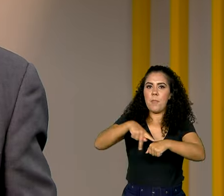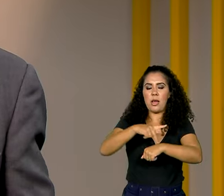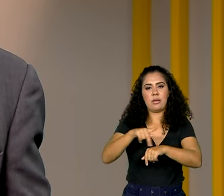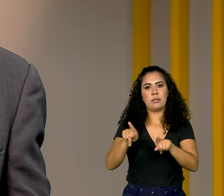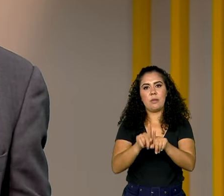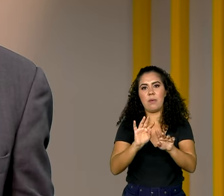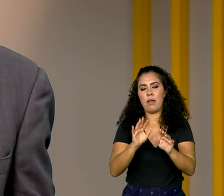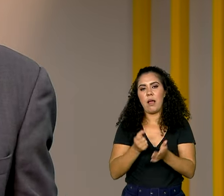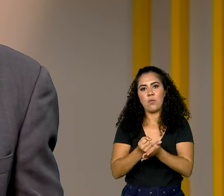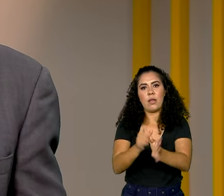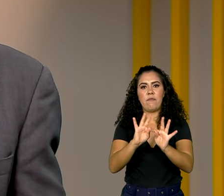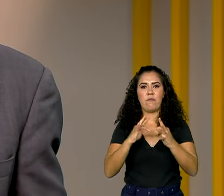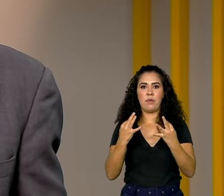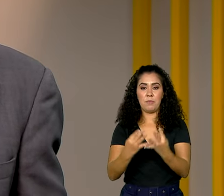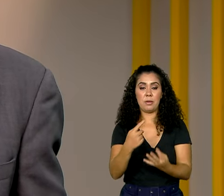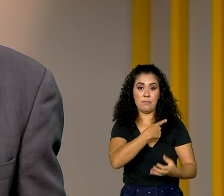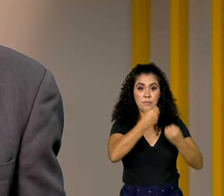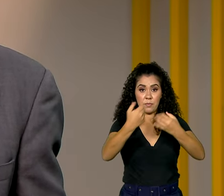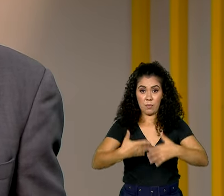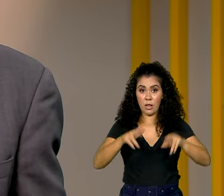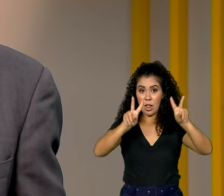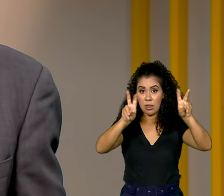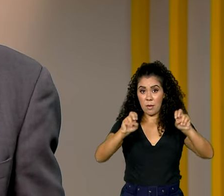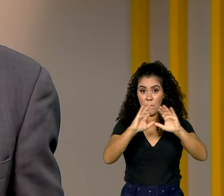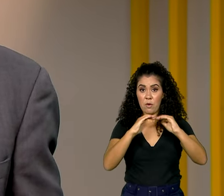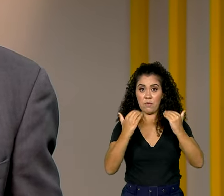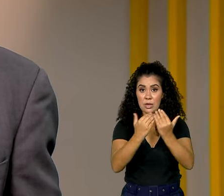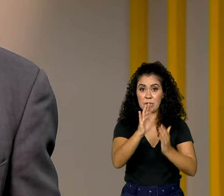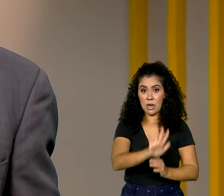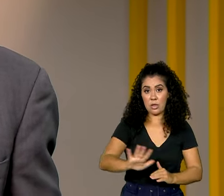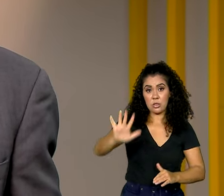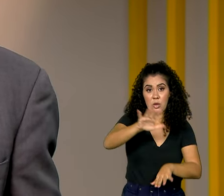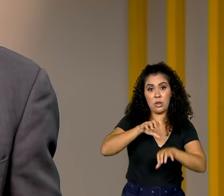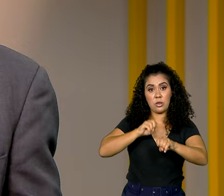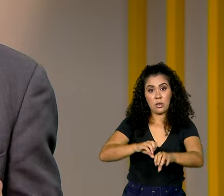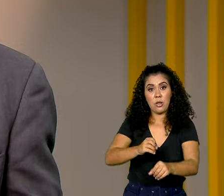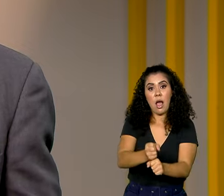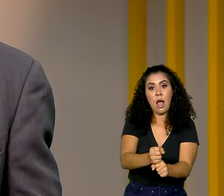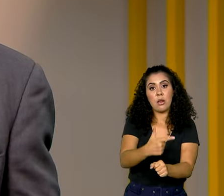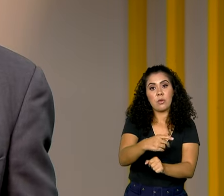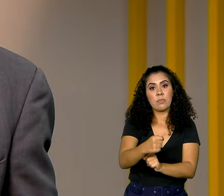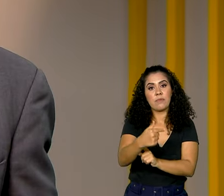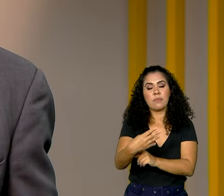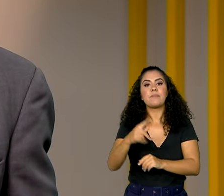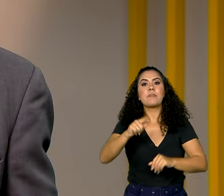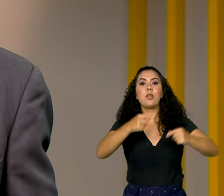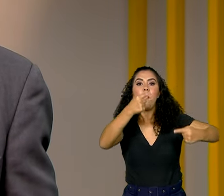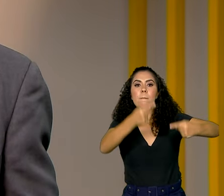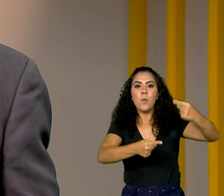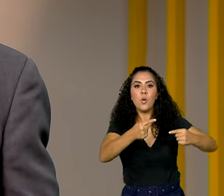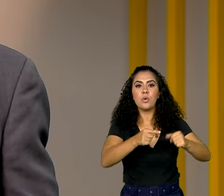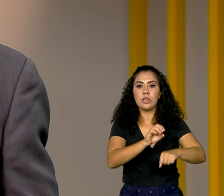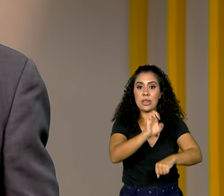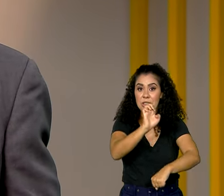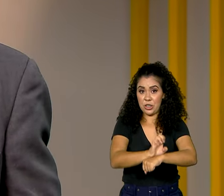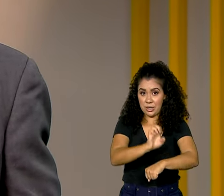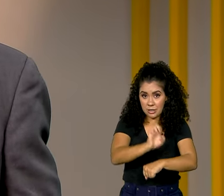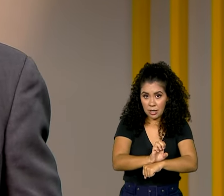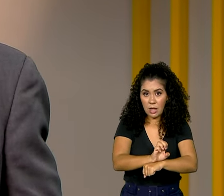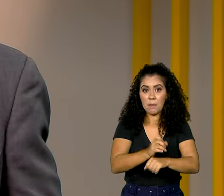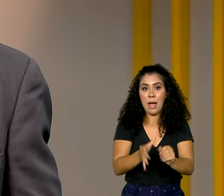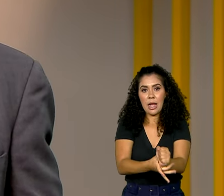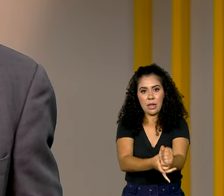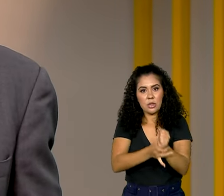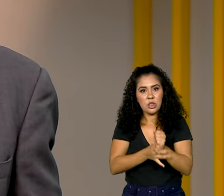E o tema da Conferência Nacional de Educação 2024 é Política de Estado para a Garantia da Educação como